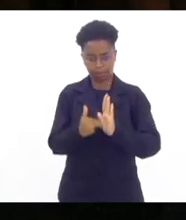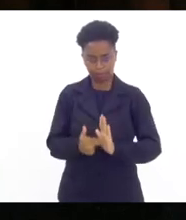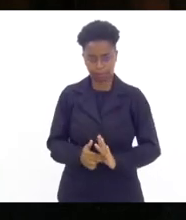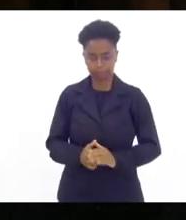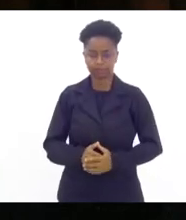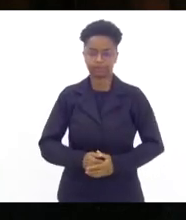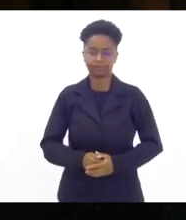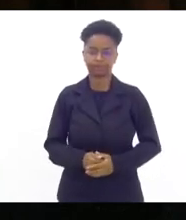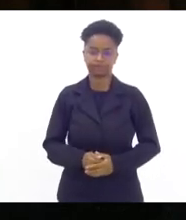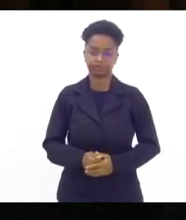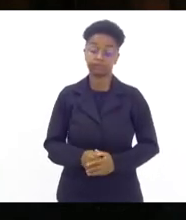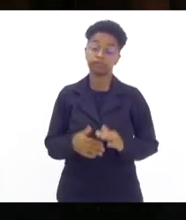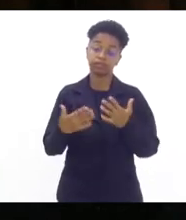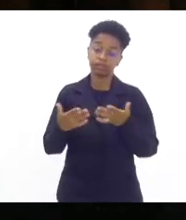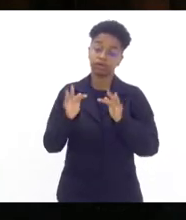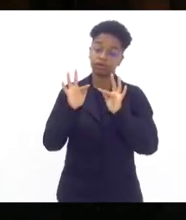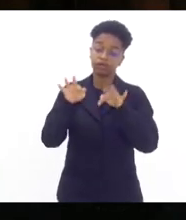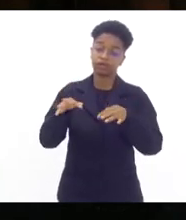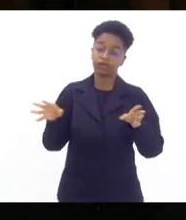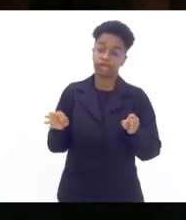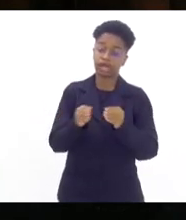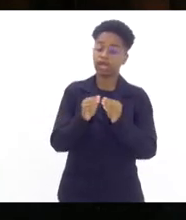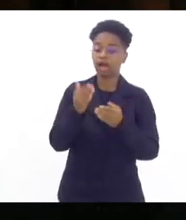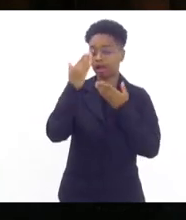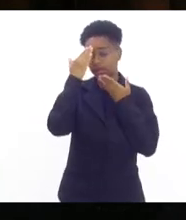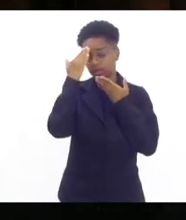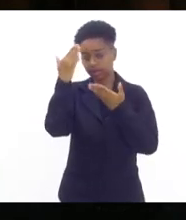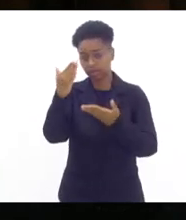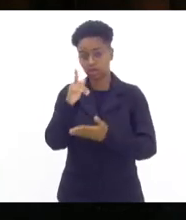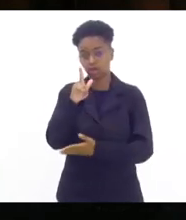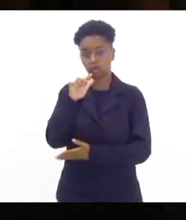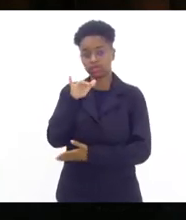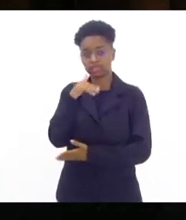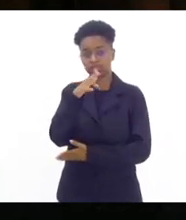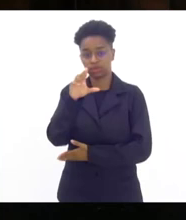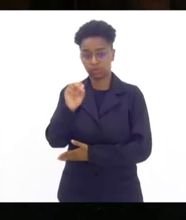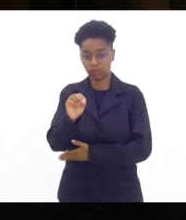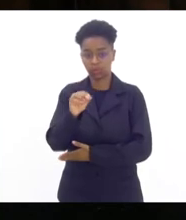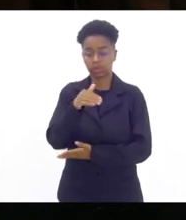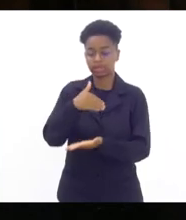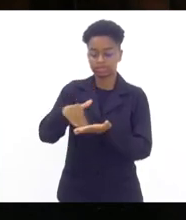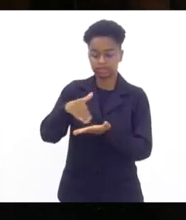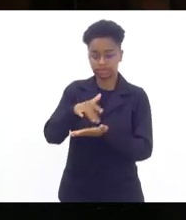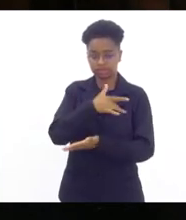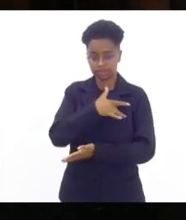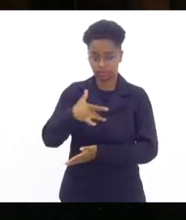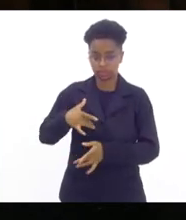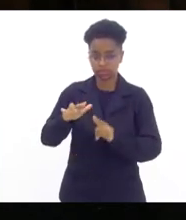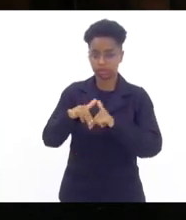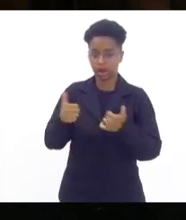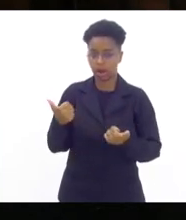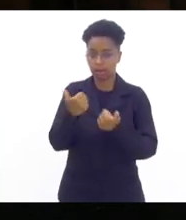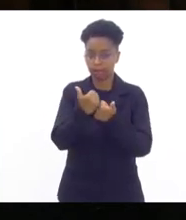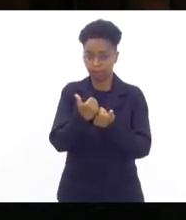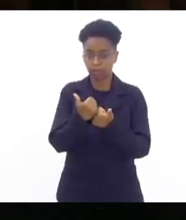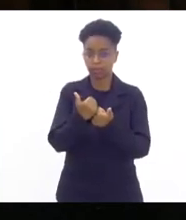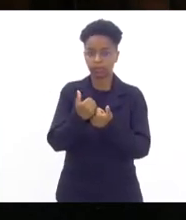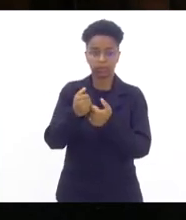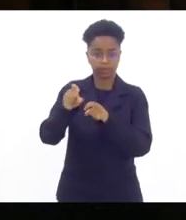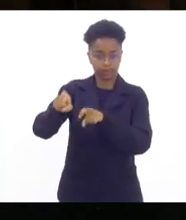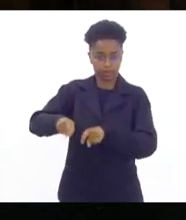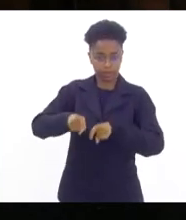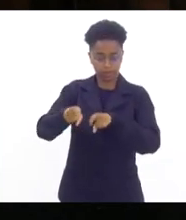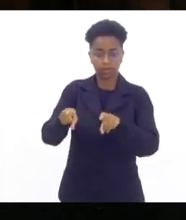então encerrar agradecendo muito doutor Luizinho e equipe da Secretaria de Saúde por todo o apoio que tem dado para interior do estado